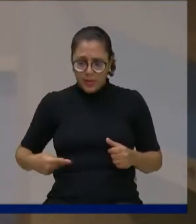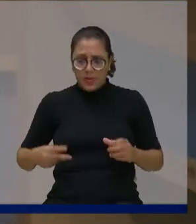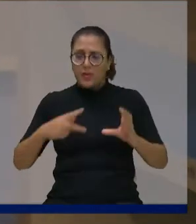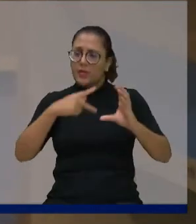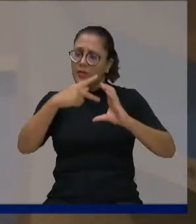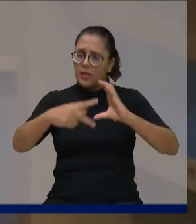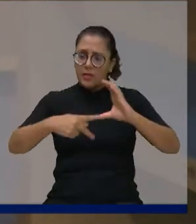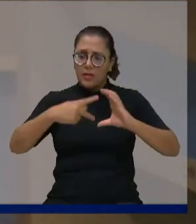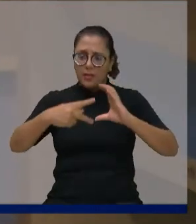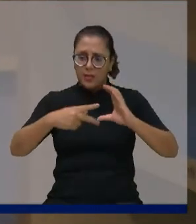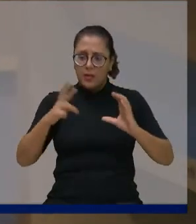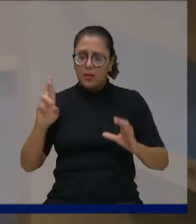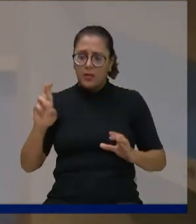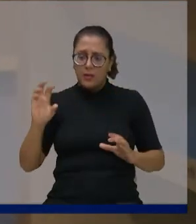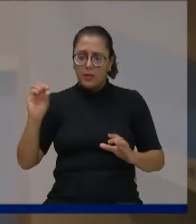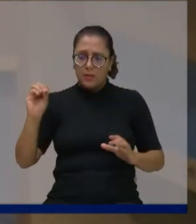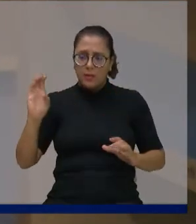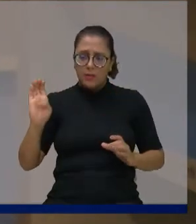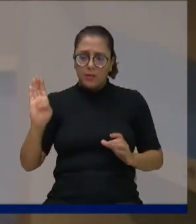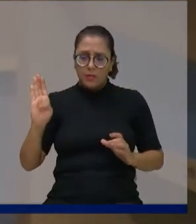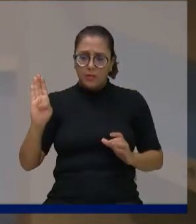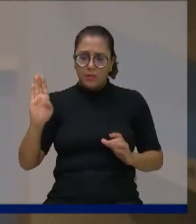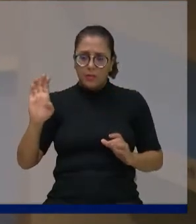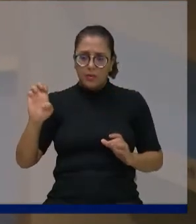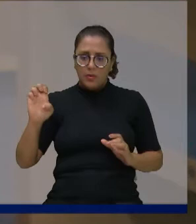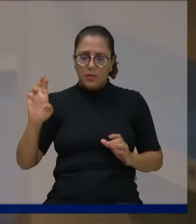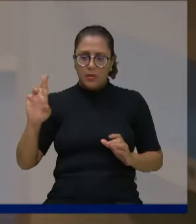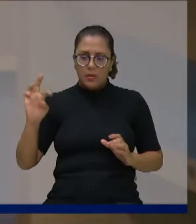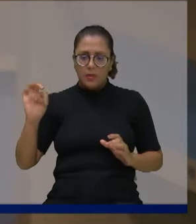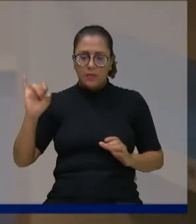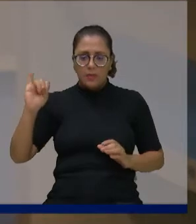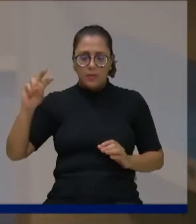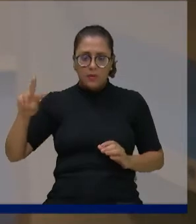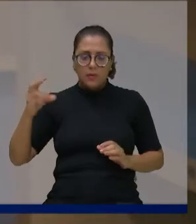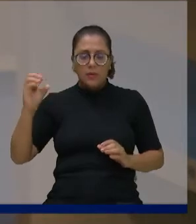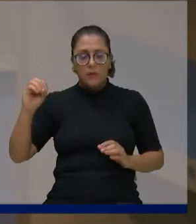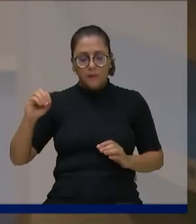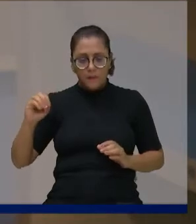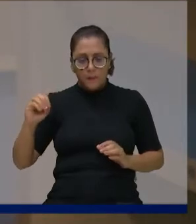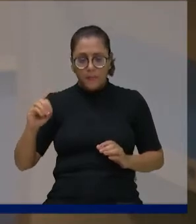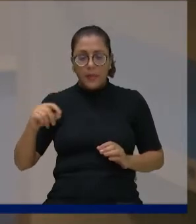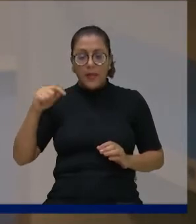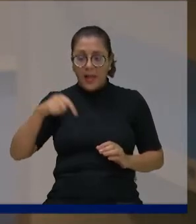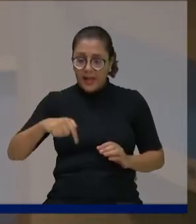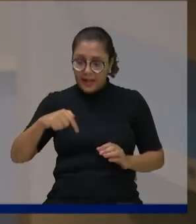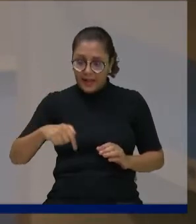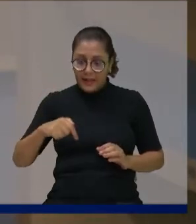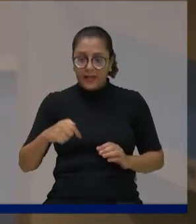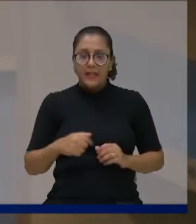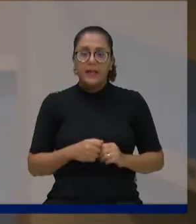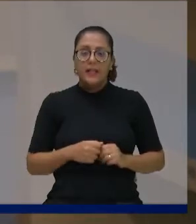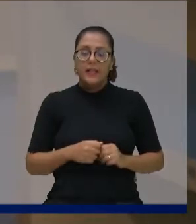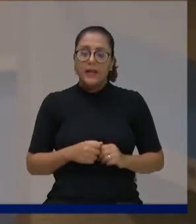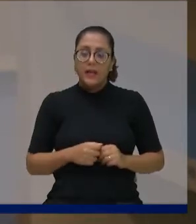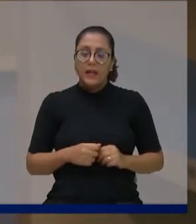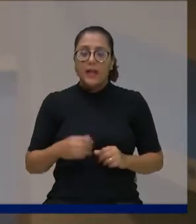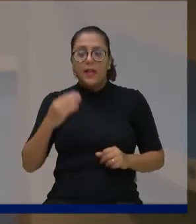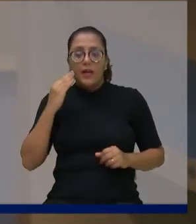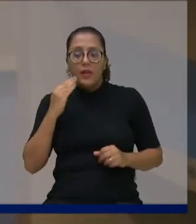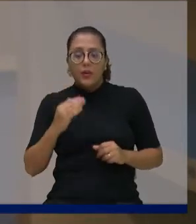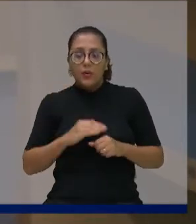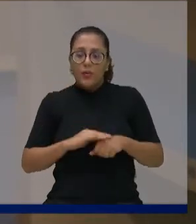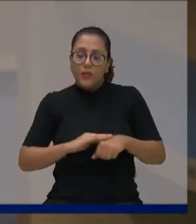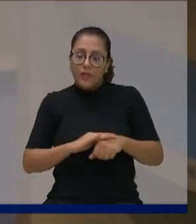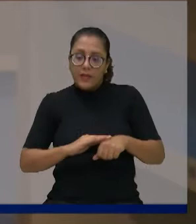parlamento. E o parlamento é onde se colocam as ideias, é onde se discutem os projetos.